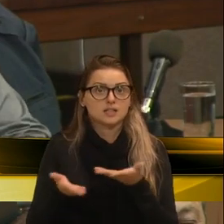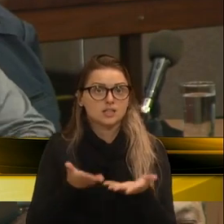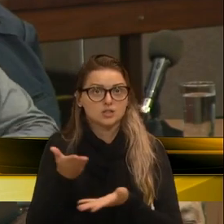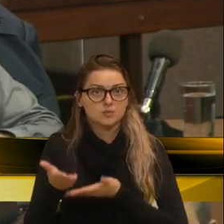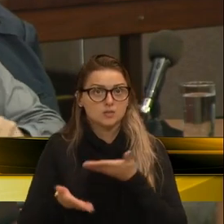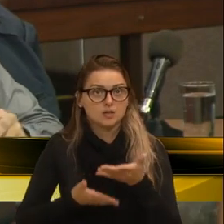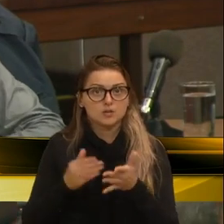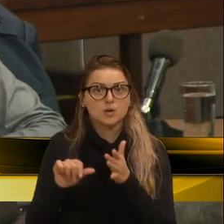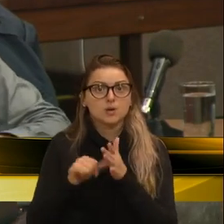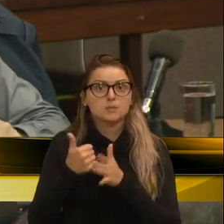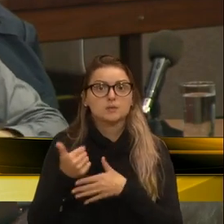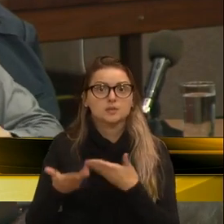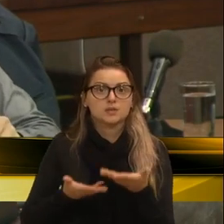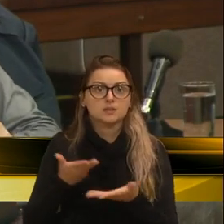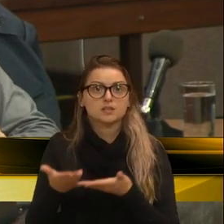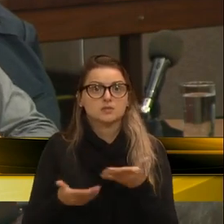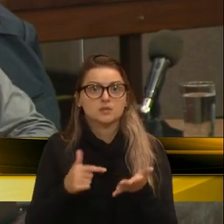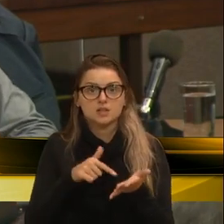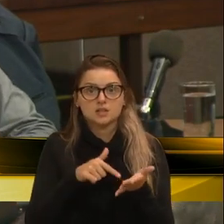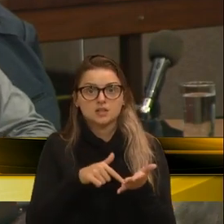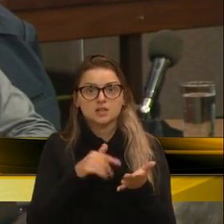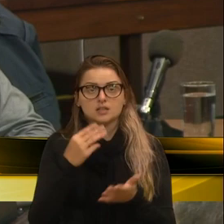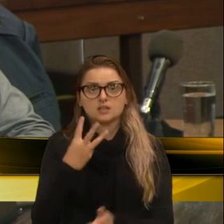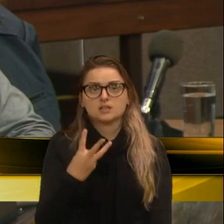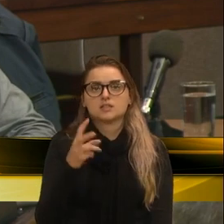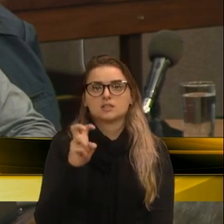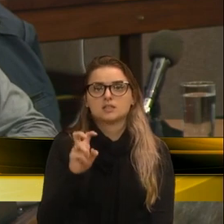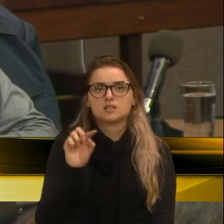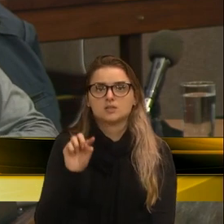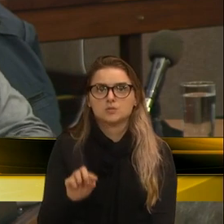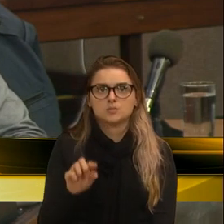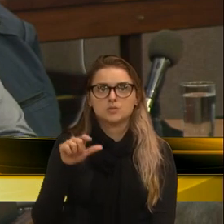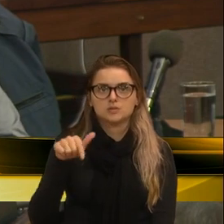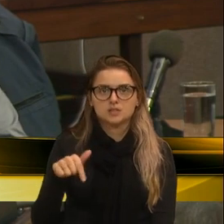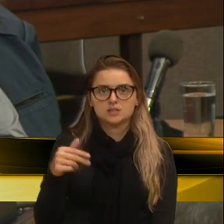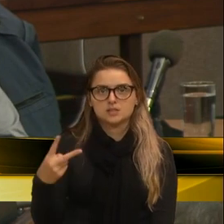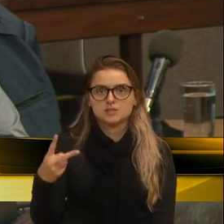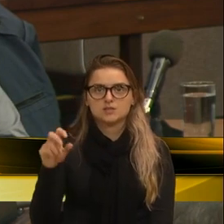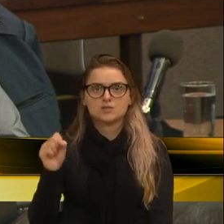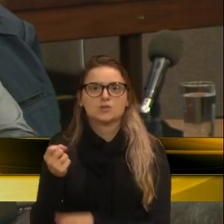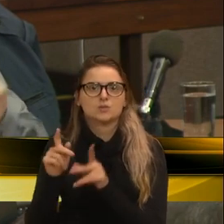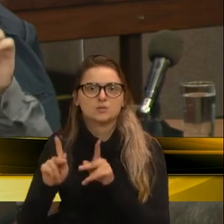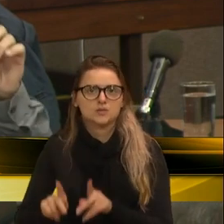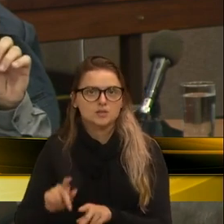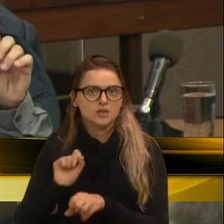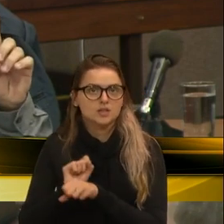a primeira consulta? Está aqui os dados, 35.728 pessoas.